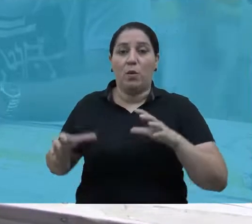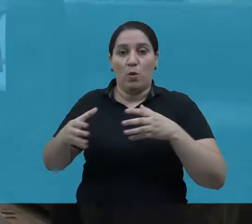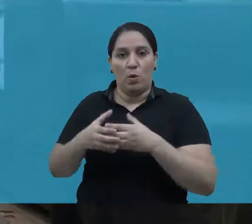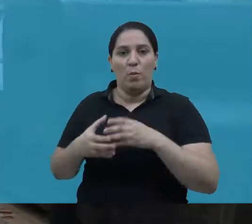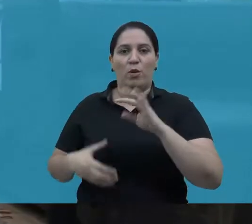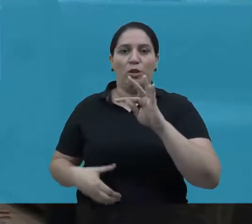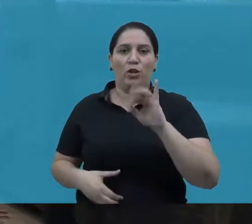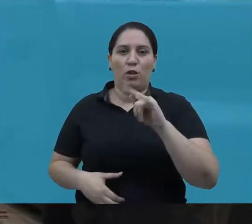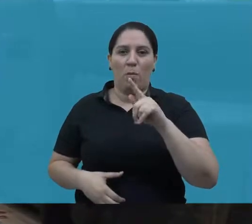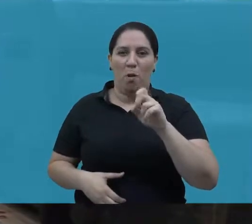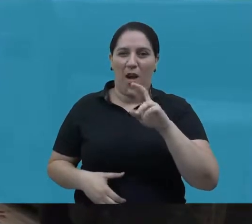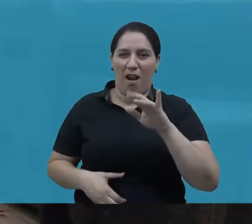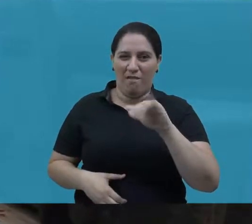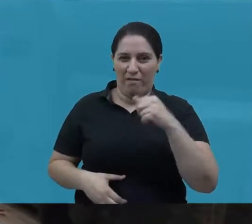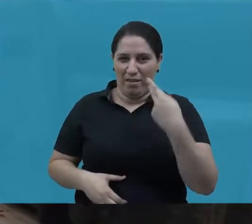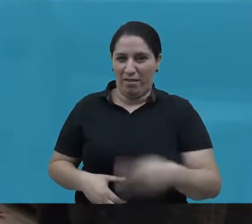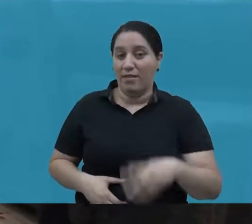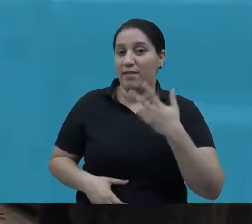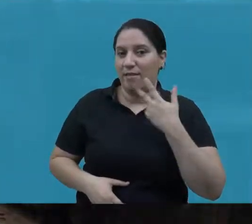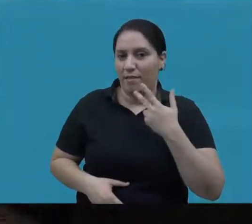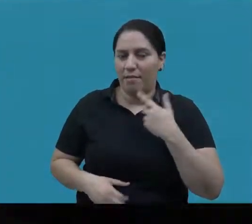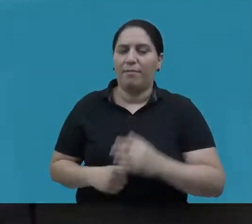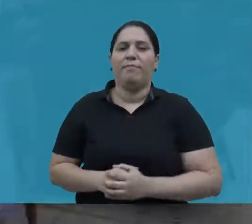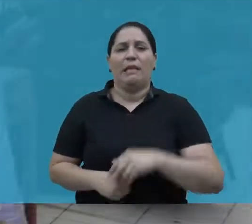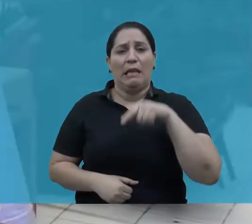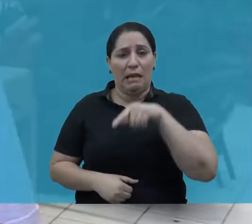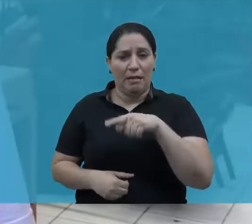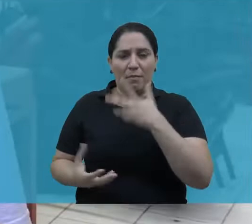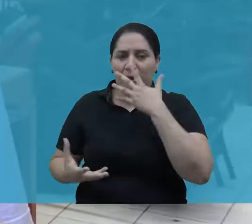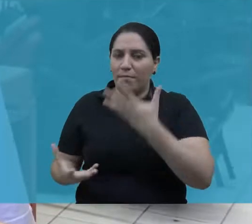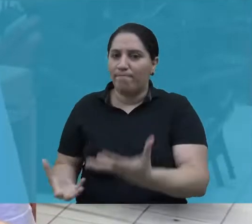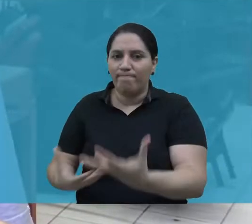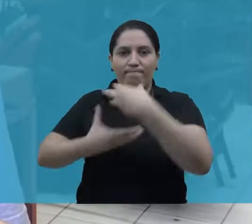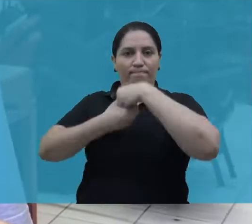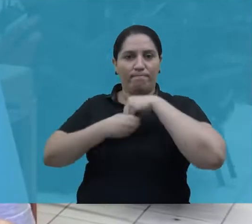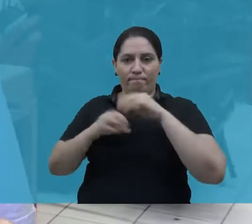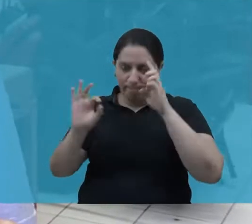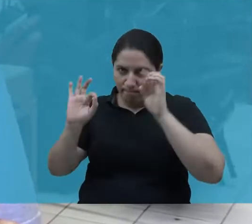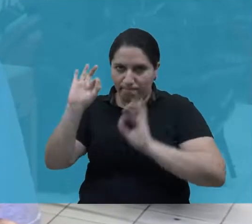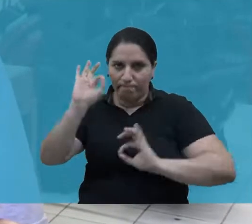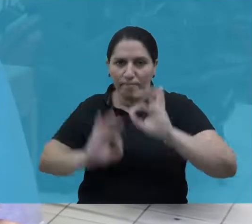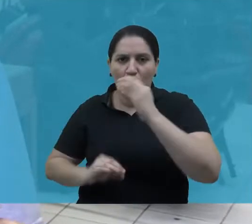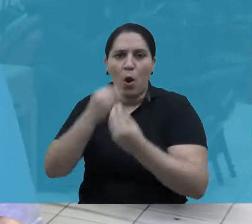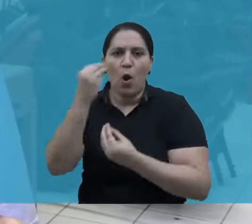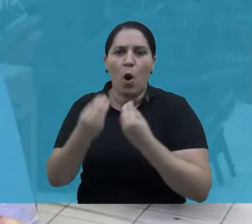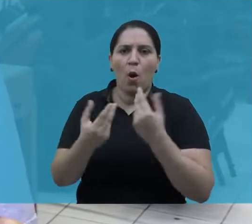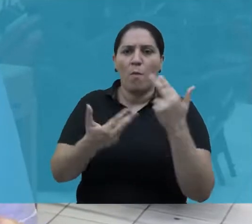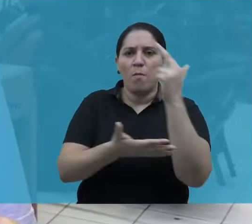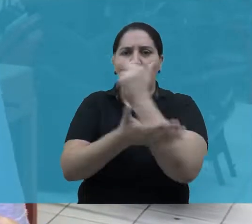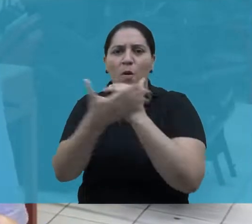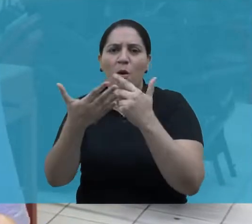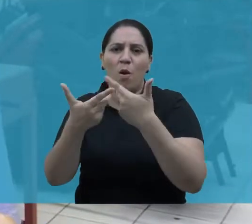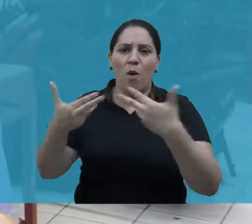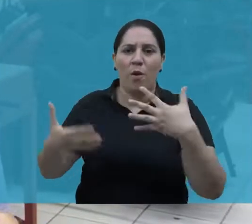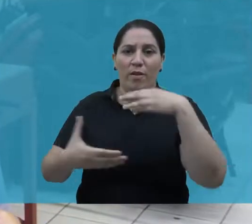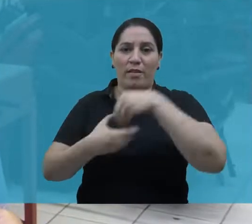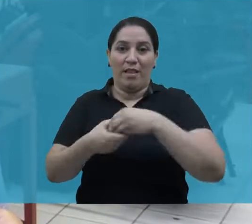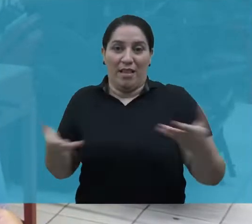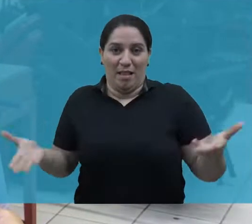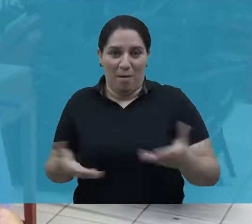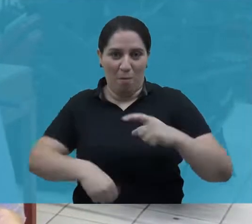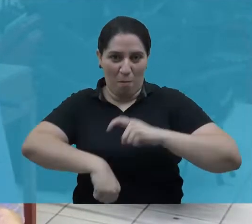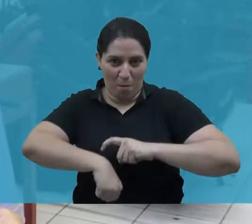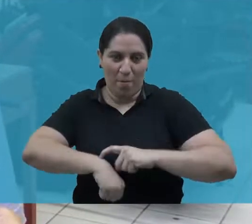técnica, o Laboratório de Tipografia do Ceará. A gente abraça a tipografia como uma maneira, uma perspectiva de se ver o design